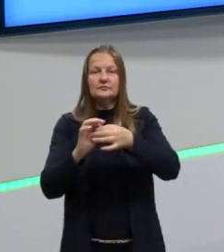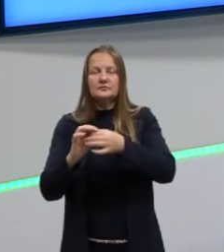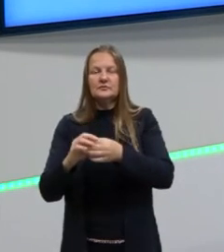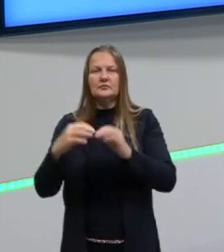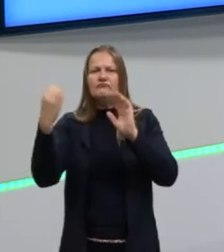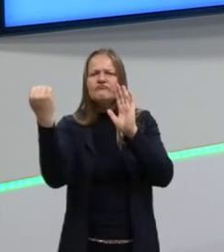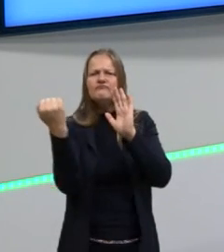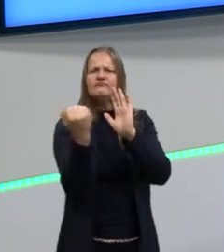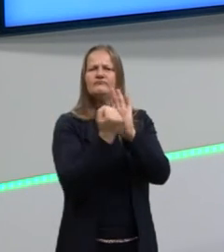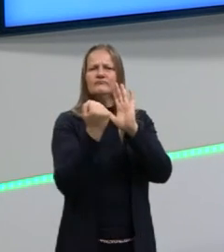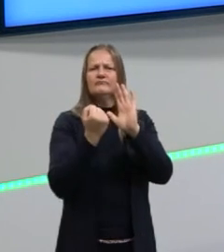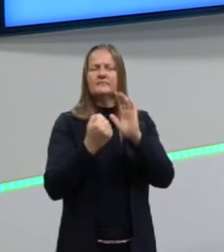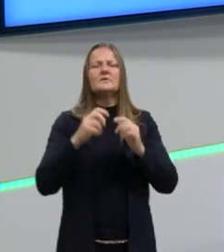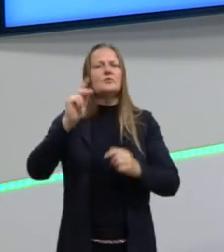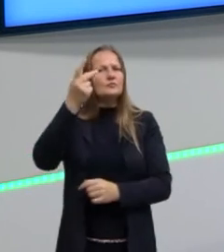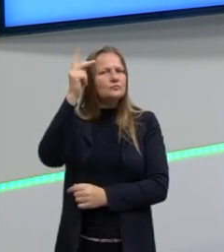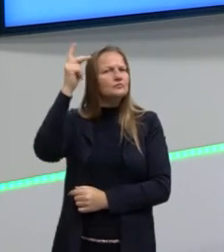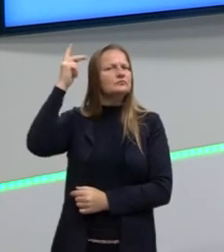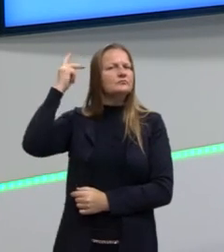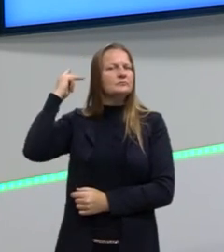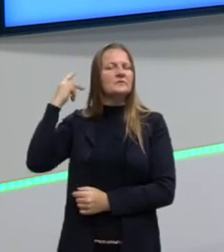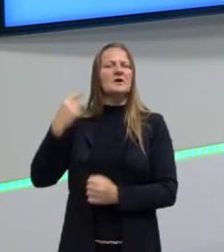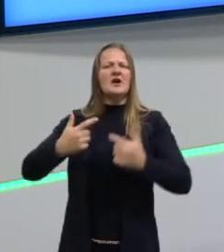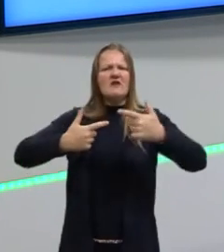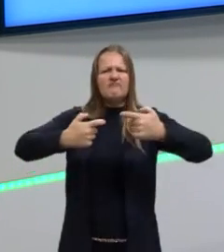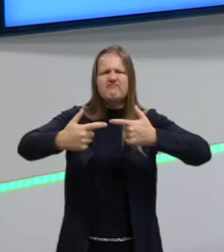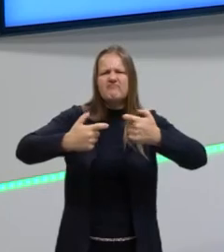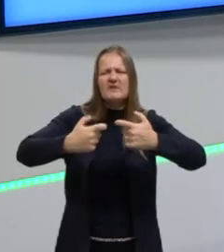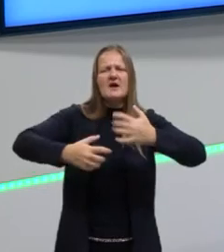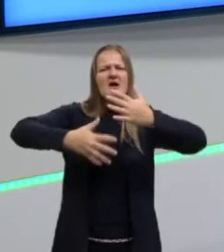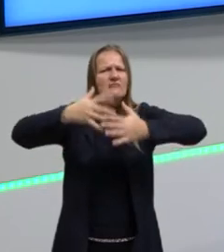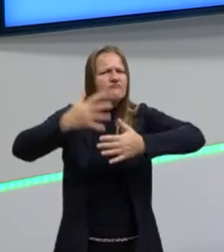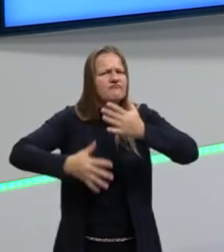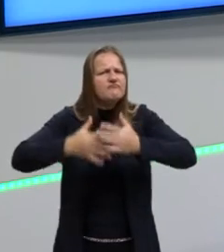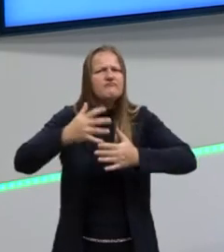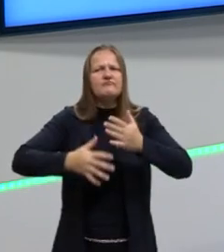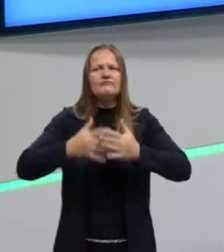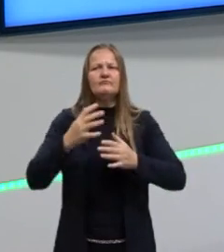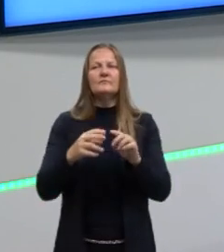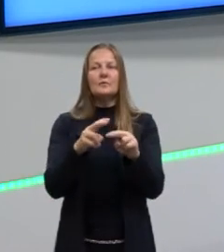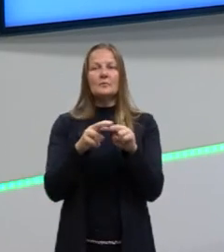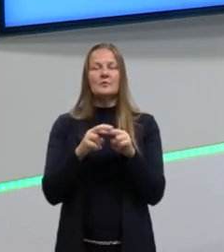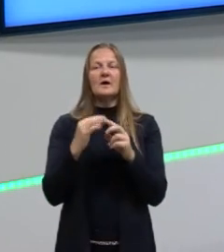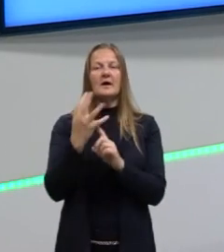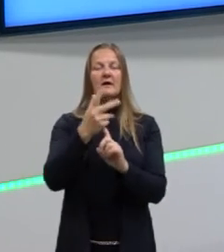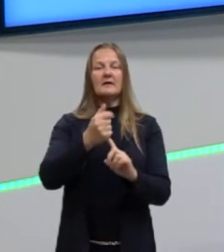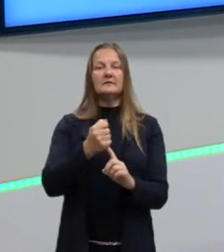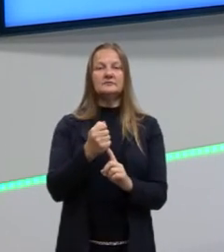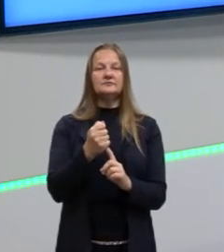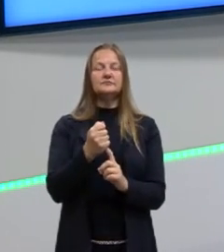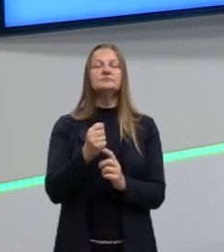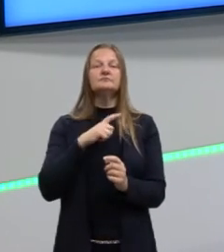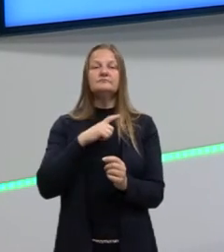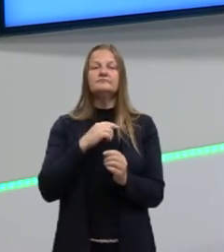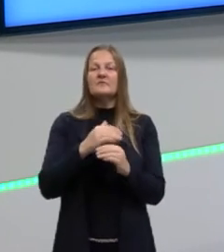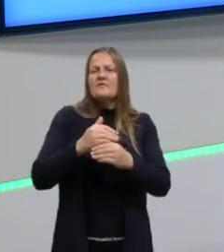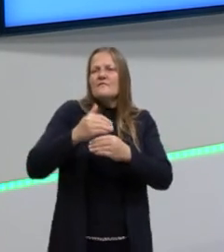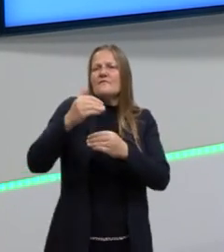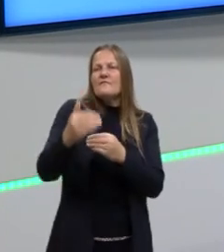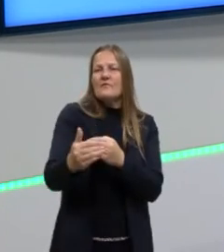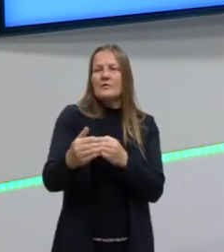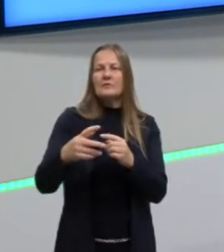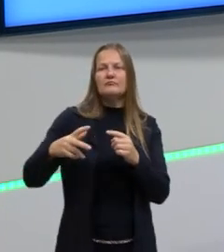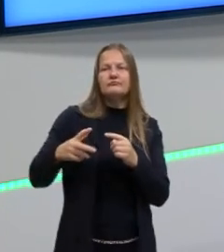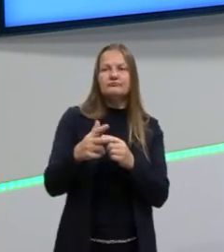marcados na história, por guerras, por conflitos. então a arte ela sai, ela